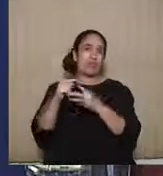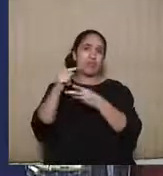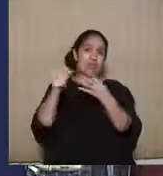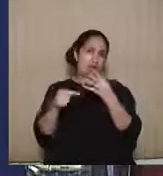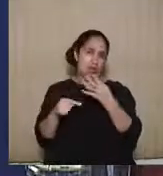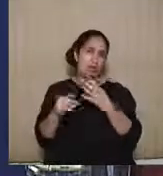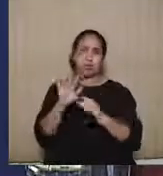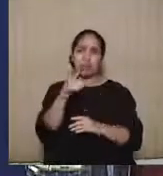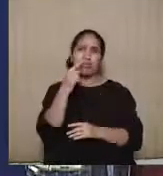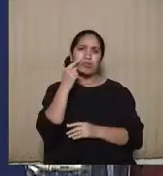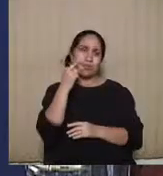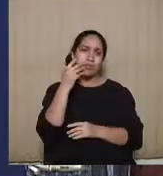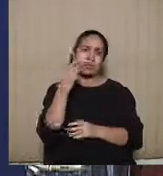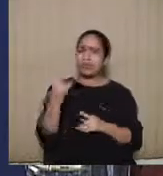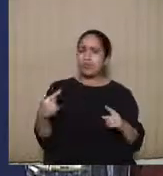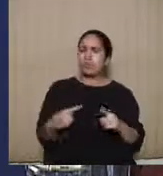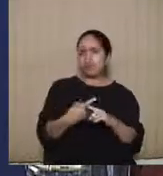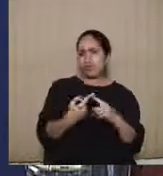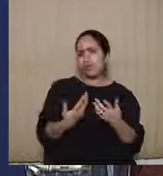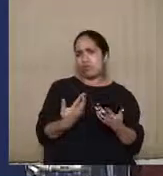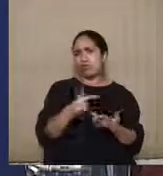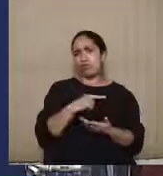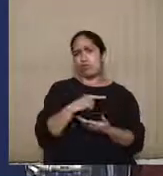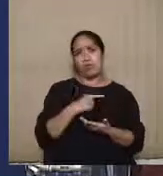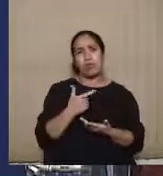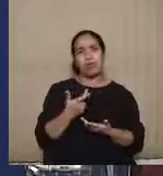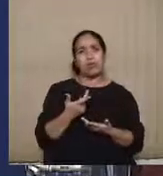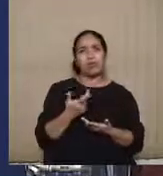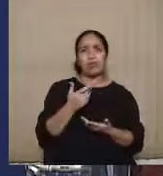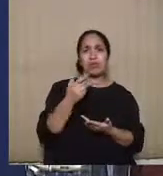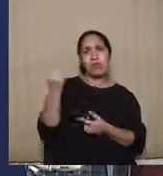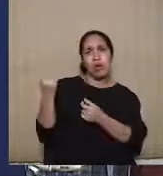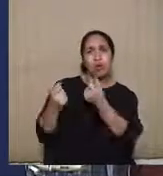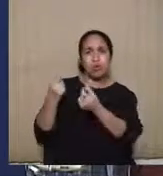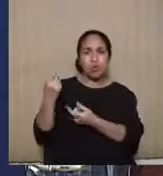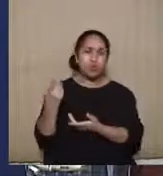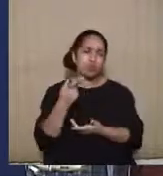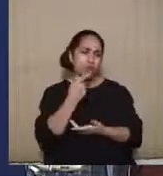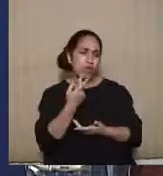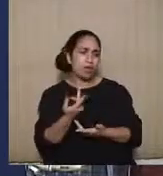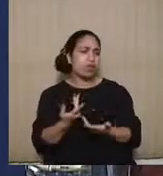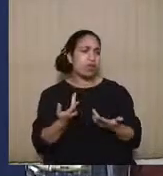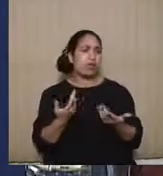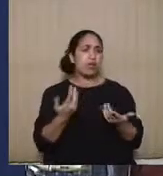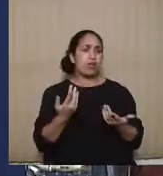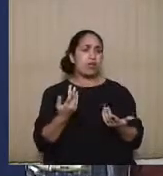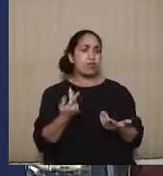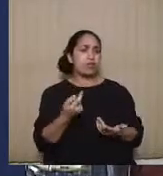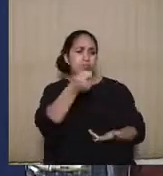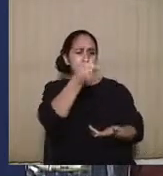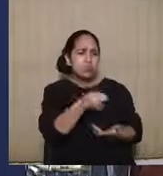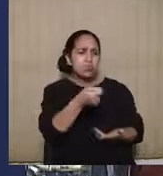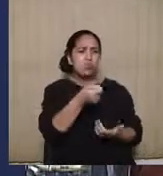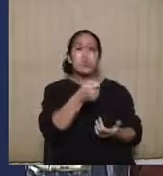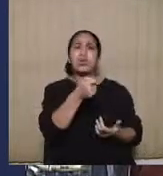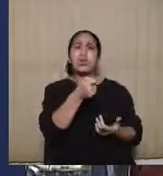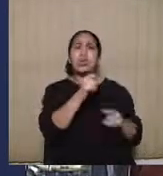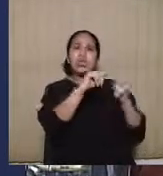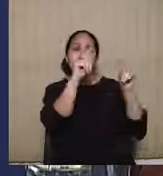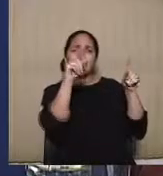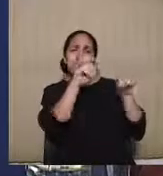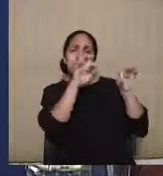né, mas a gente está vendo esses desafios, né, tem gente que já fala de abuso de poder computacional, né,